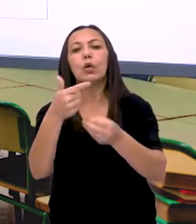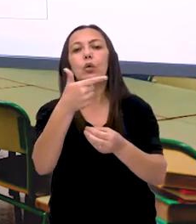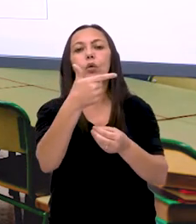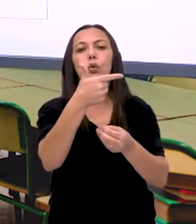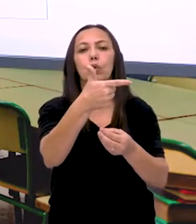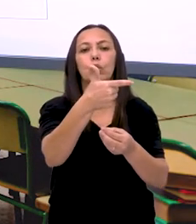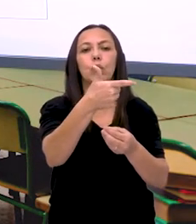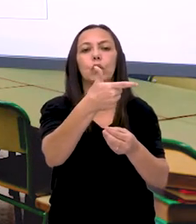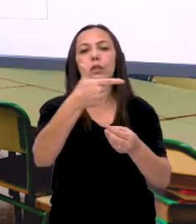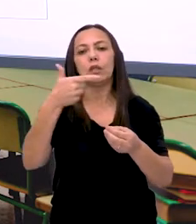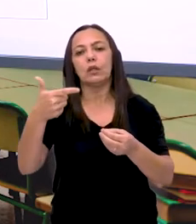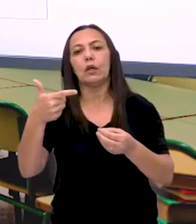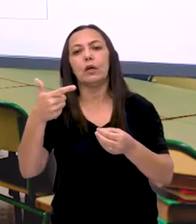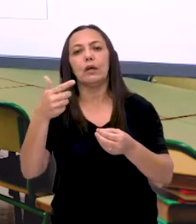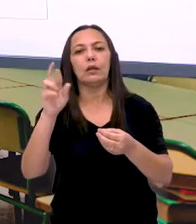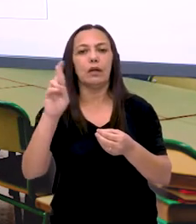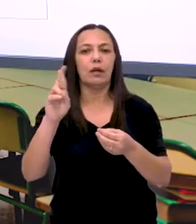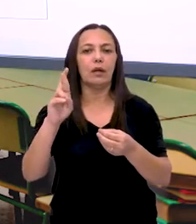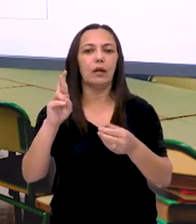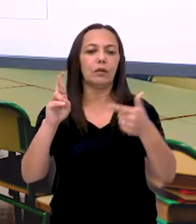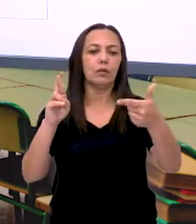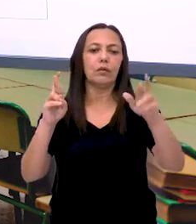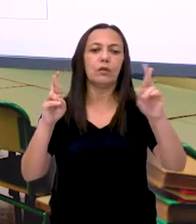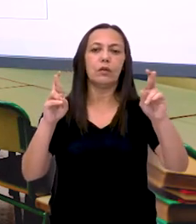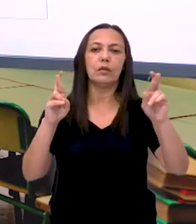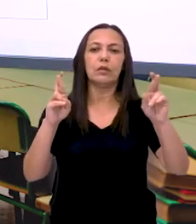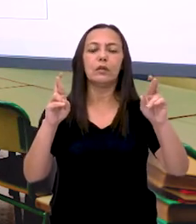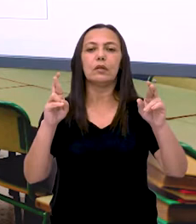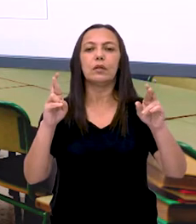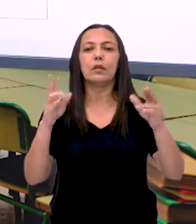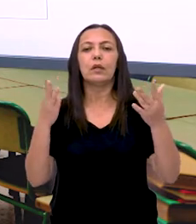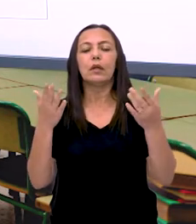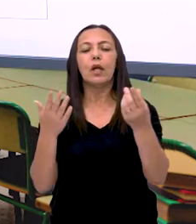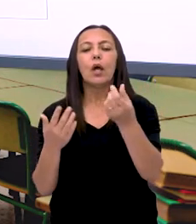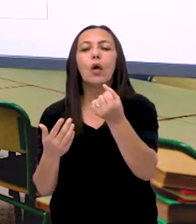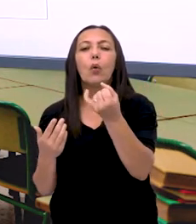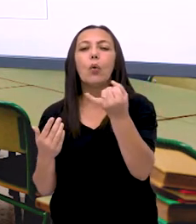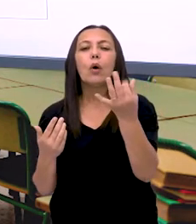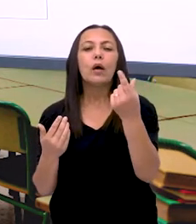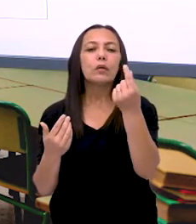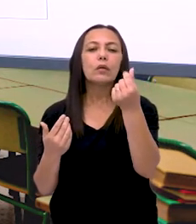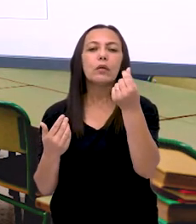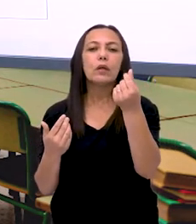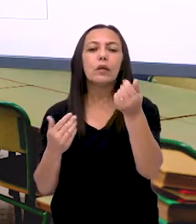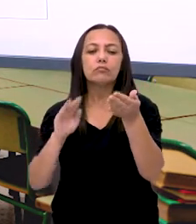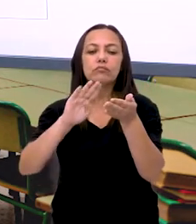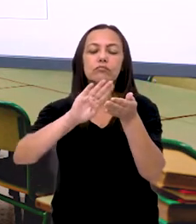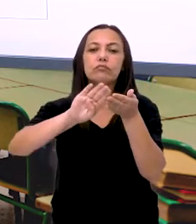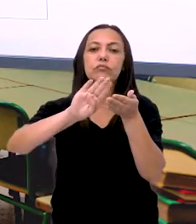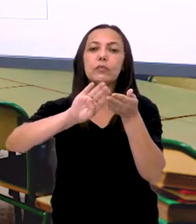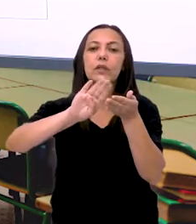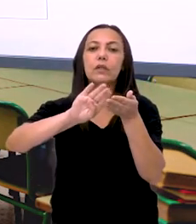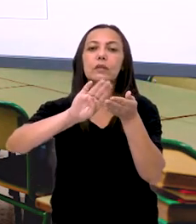Que dá quatro. Então, o que é vai fazer? Quanto vai receber de troco? Quero ouvir vocês.